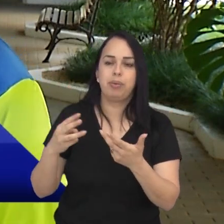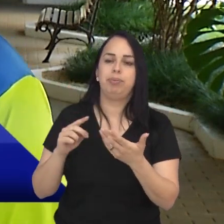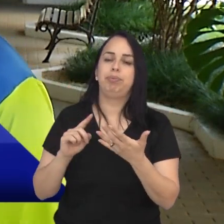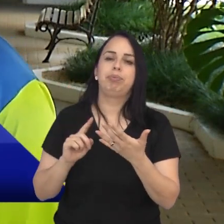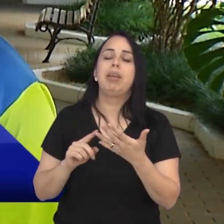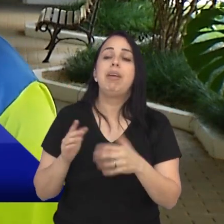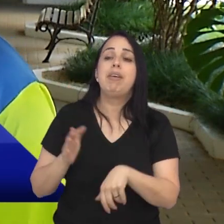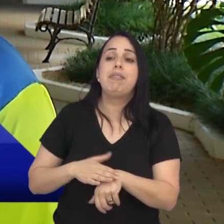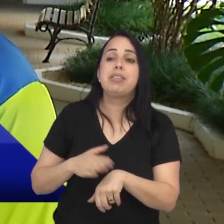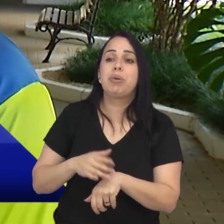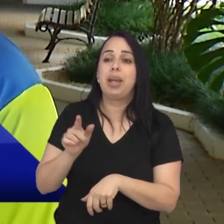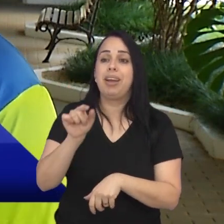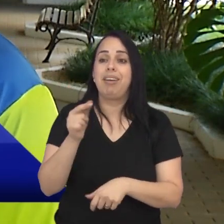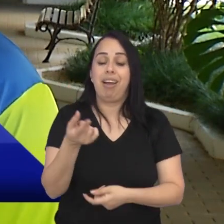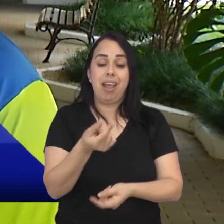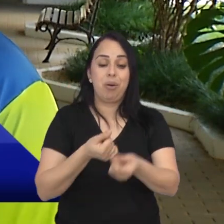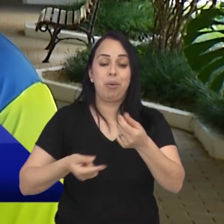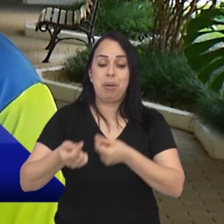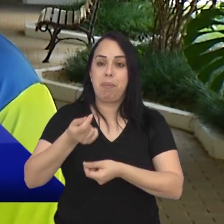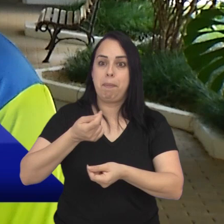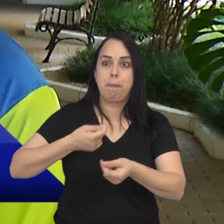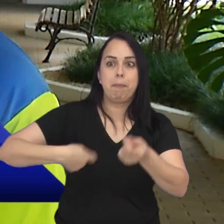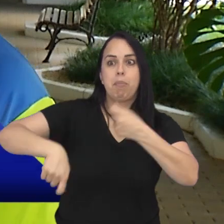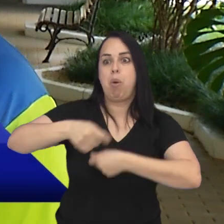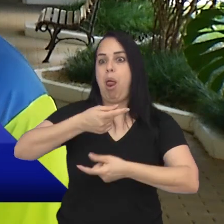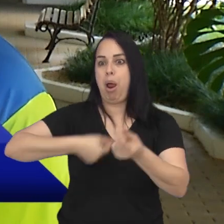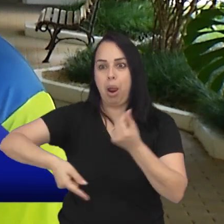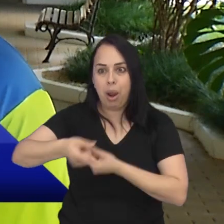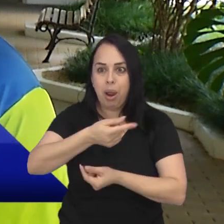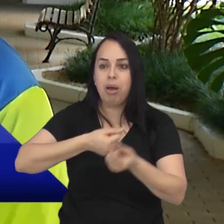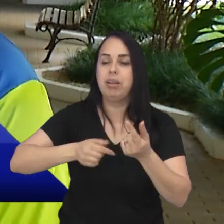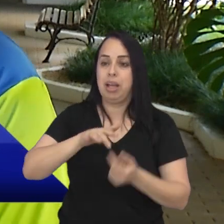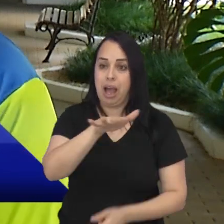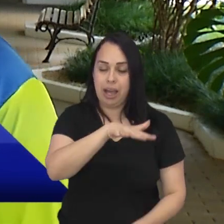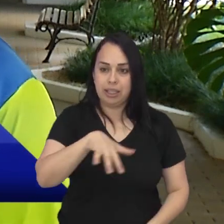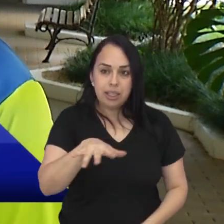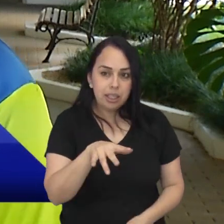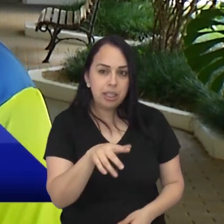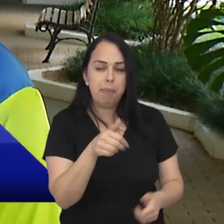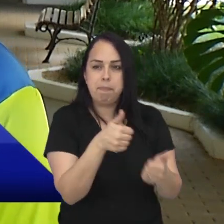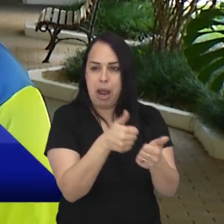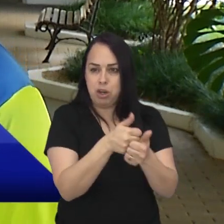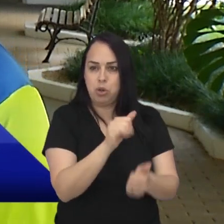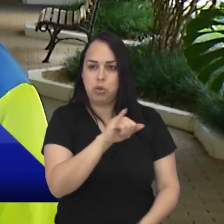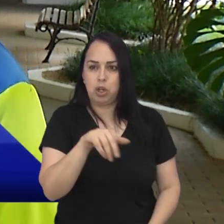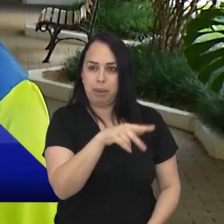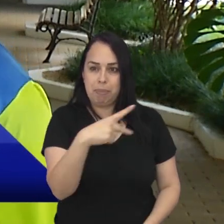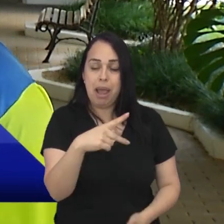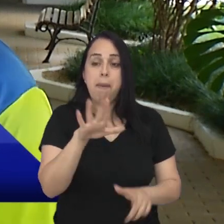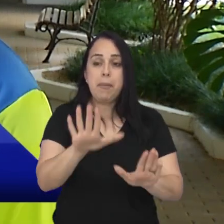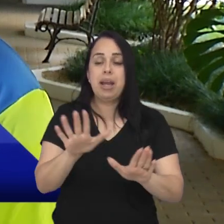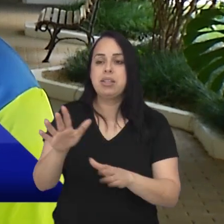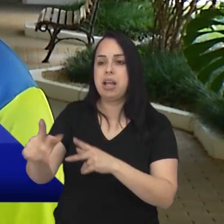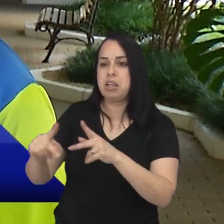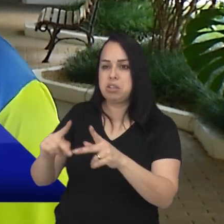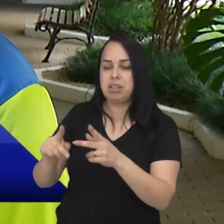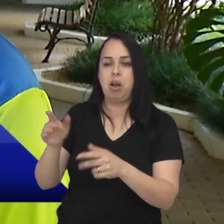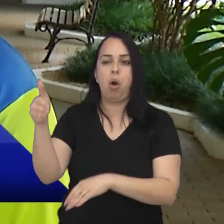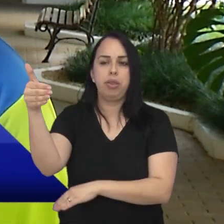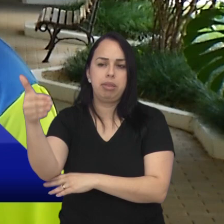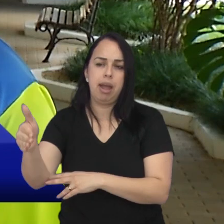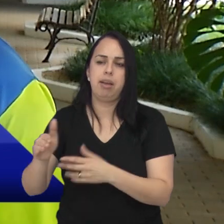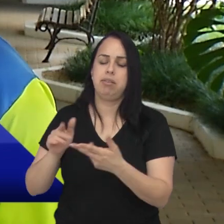atrações. Isso vai fazer o quê? Que movimente mais ainda a economia, não só da região, né? Ali do Jardim Paulista, mas da cidade como um todo.